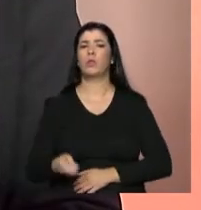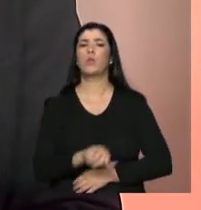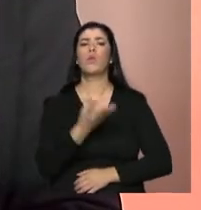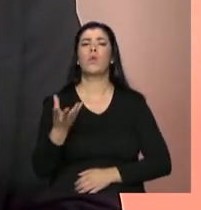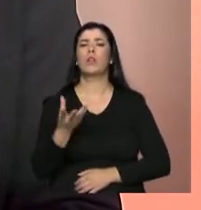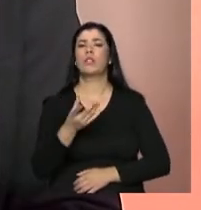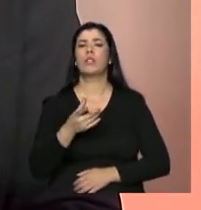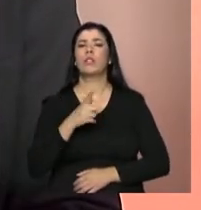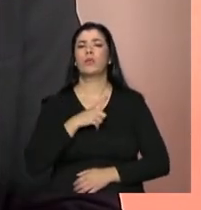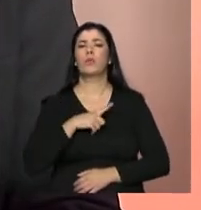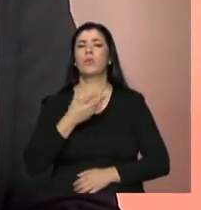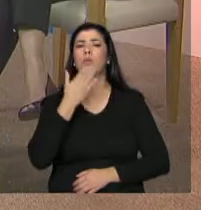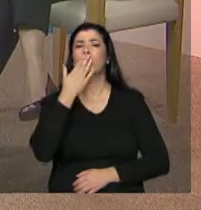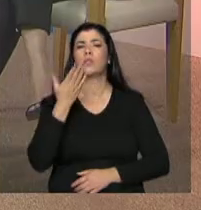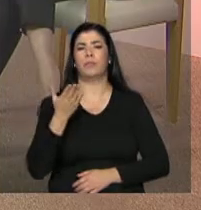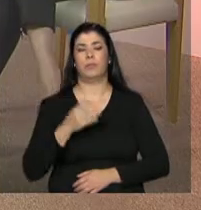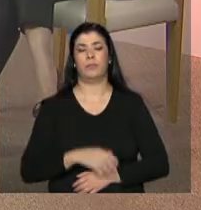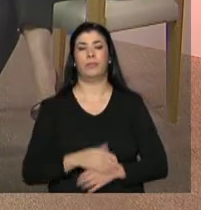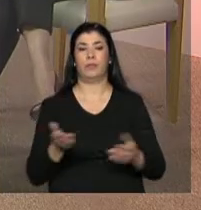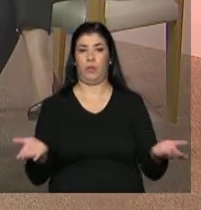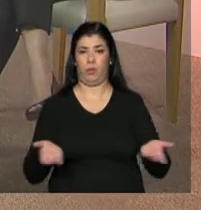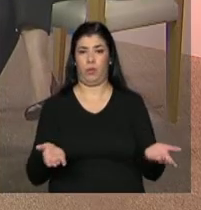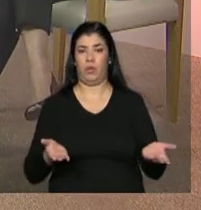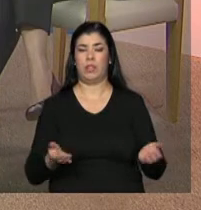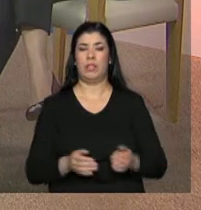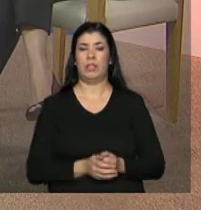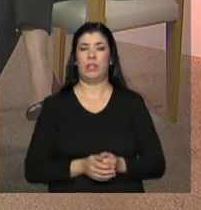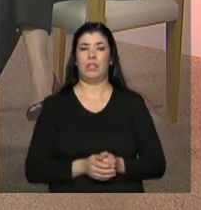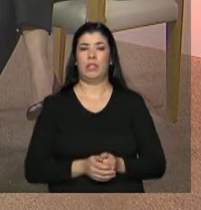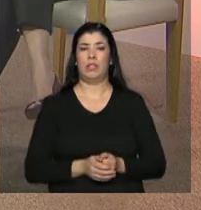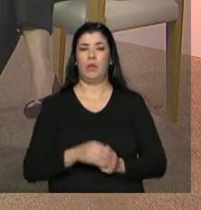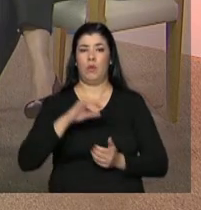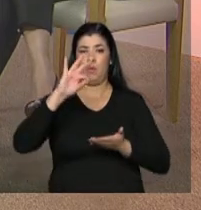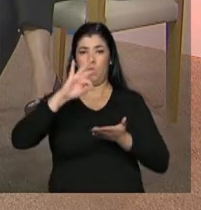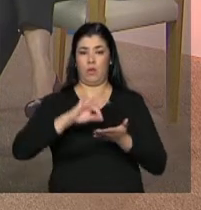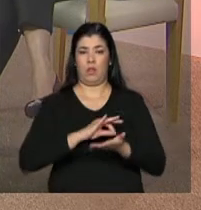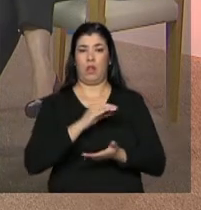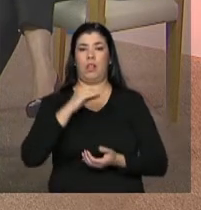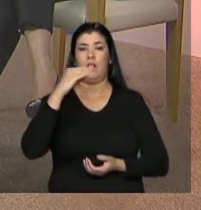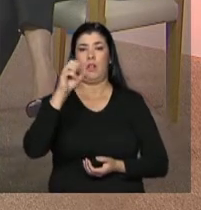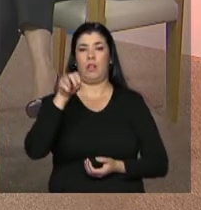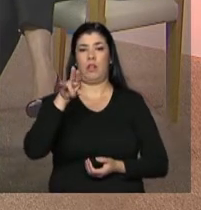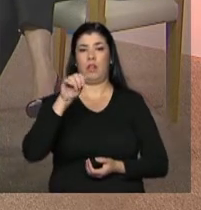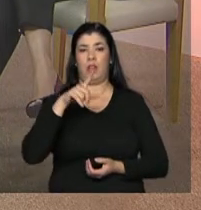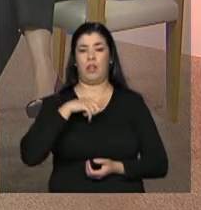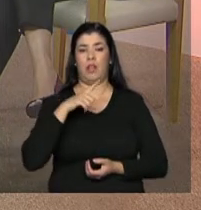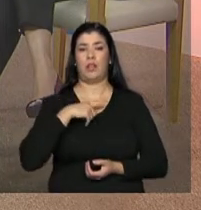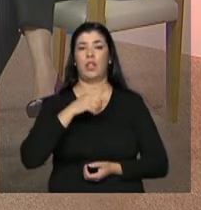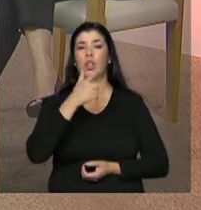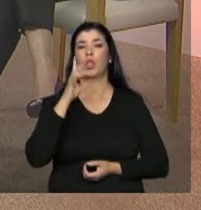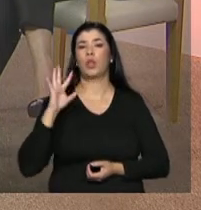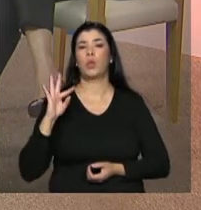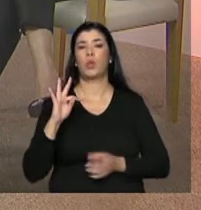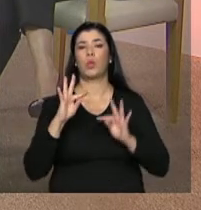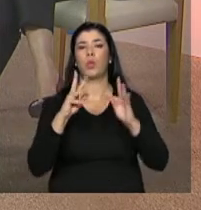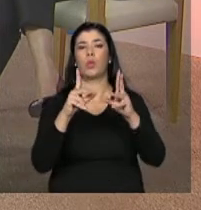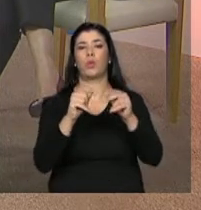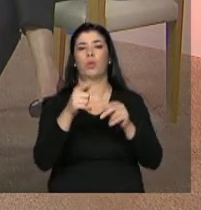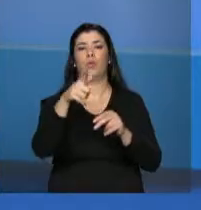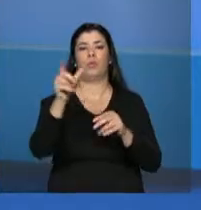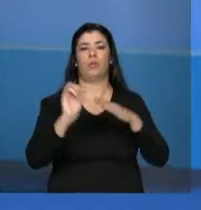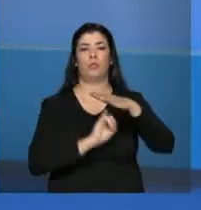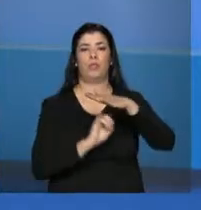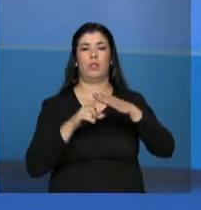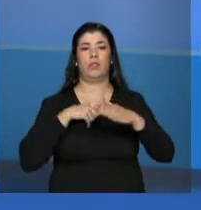Bom, o cadastro hoje, ele deve comportar todas as entidades que possuem inscrição no Conselho Municipal. A